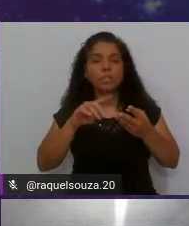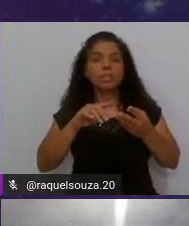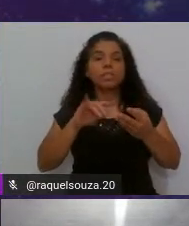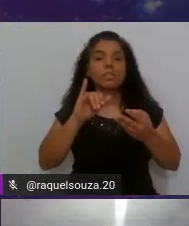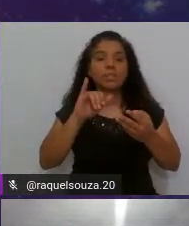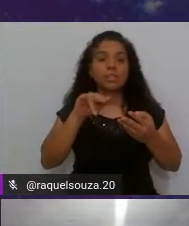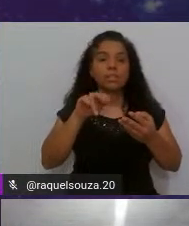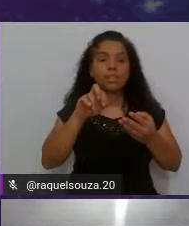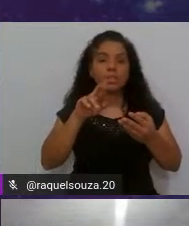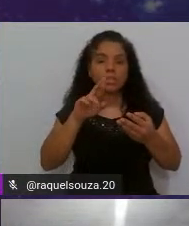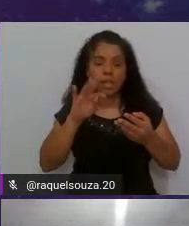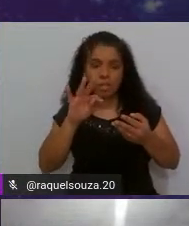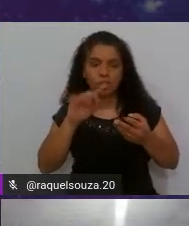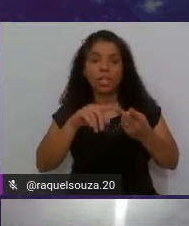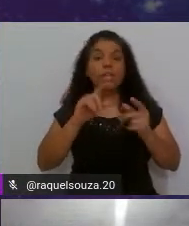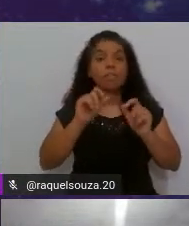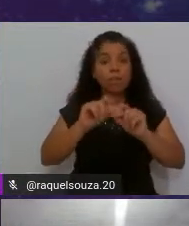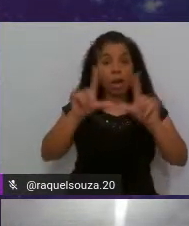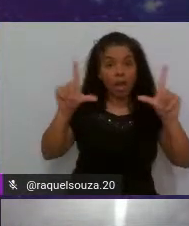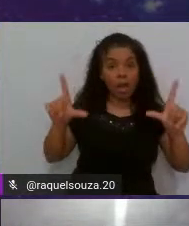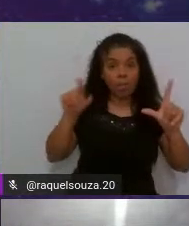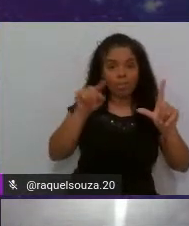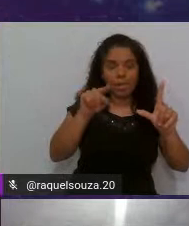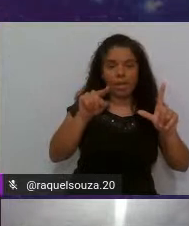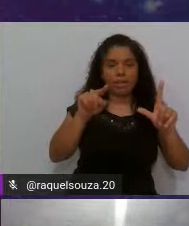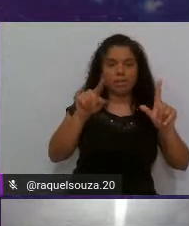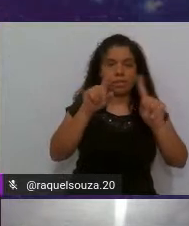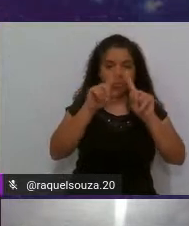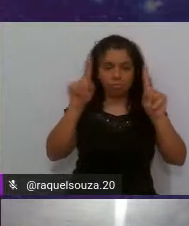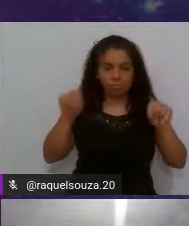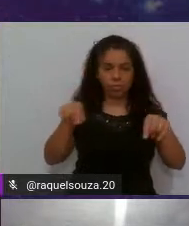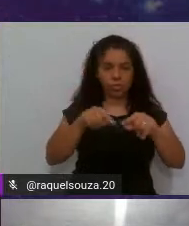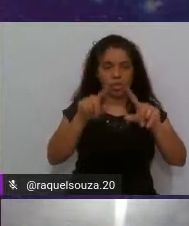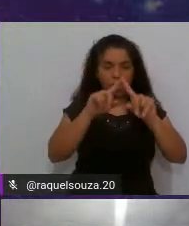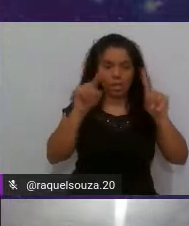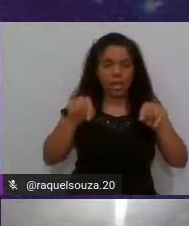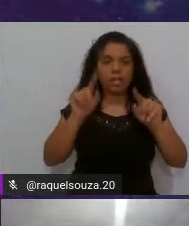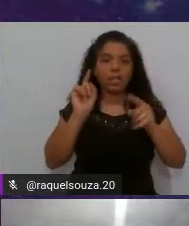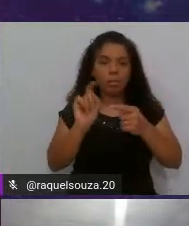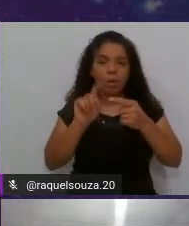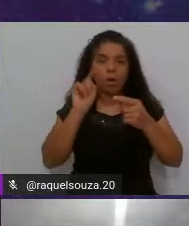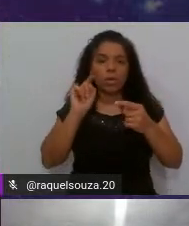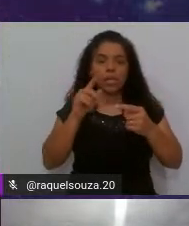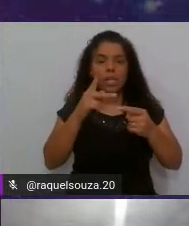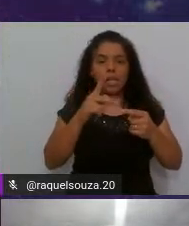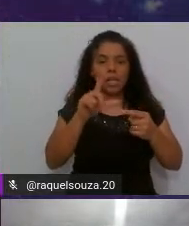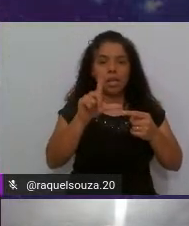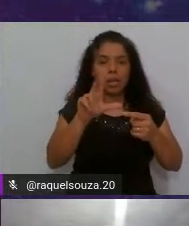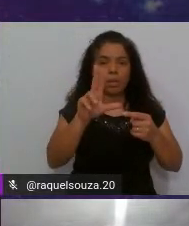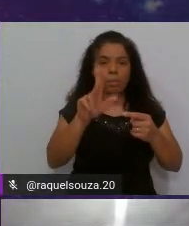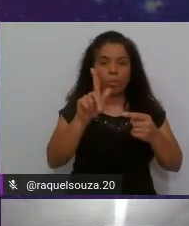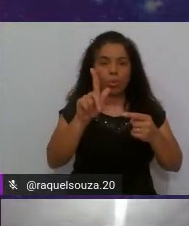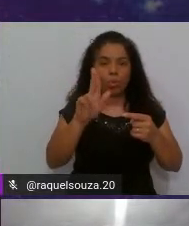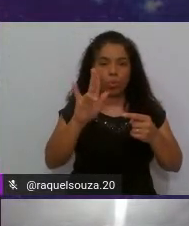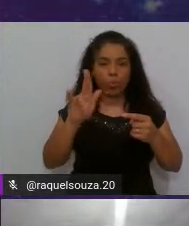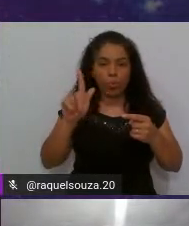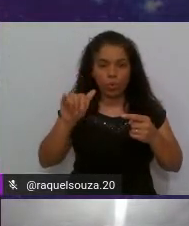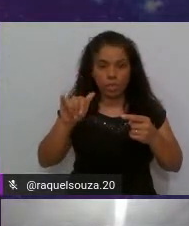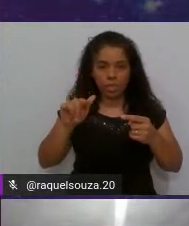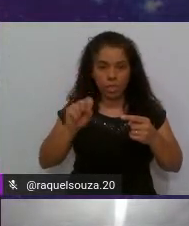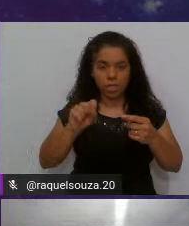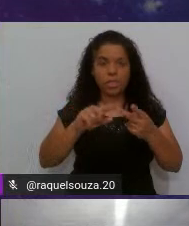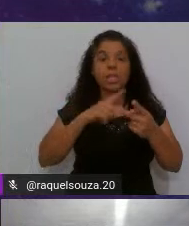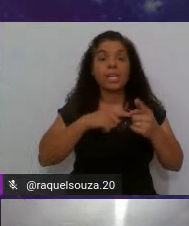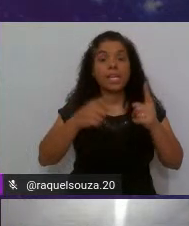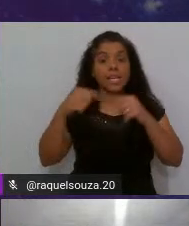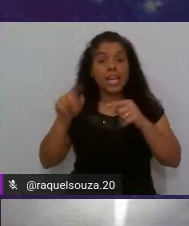vai abrir essa janela você pode clicar em Plugins e aqui